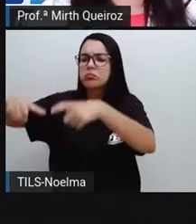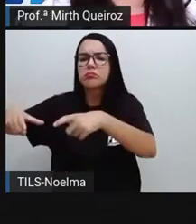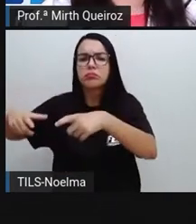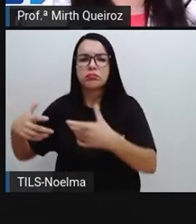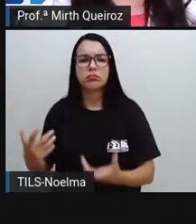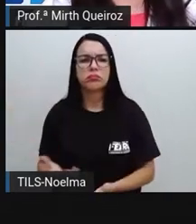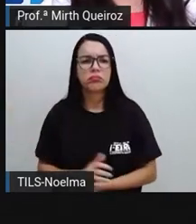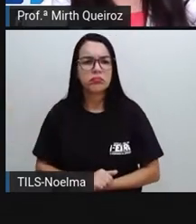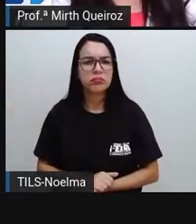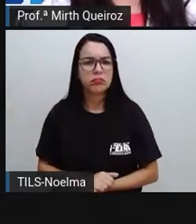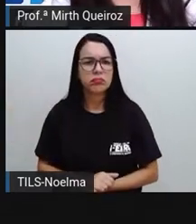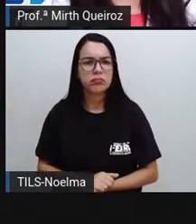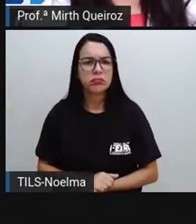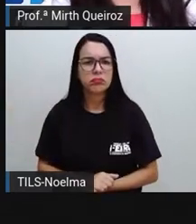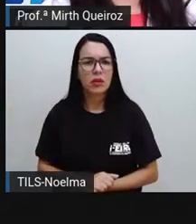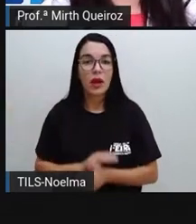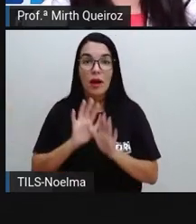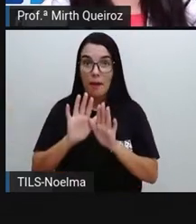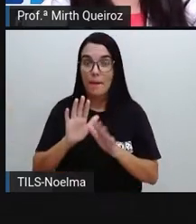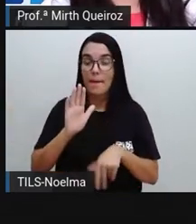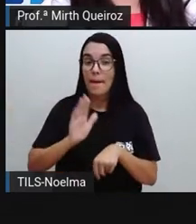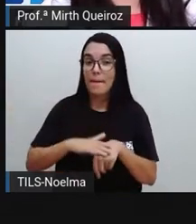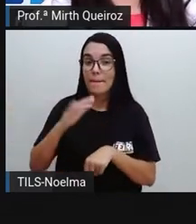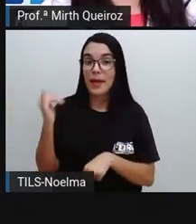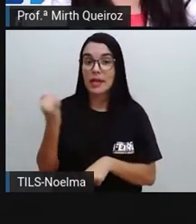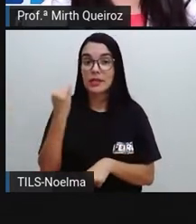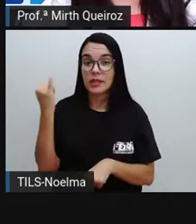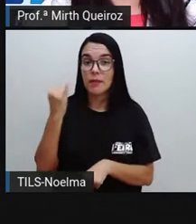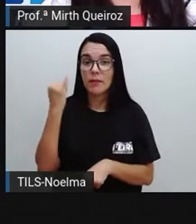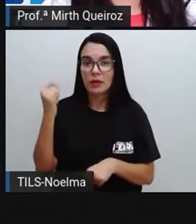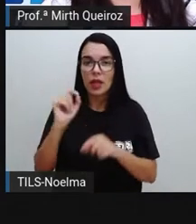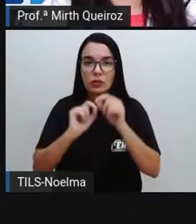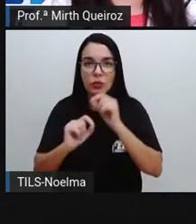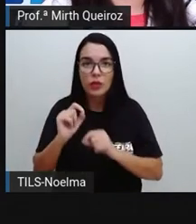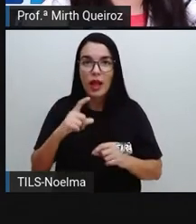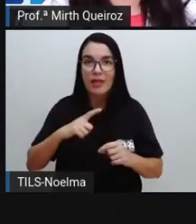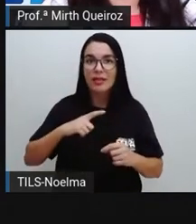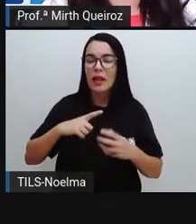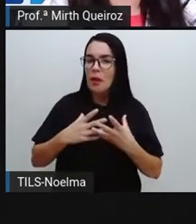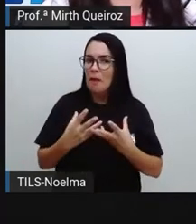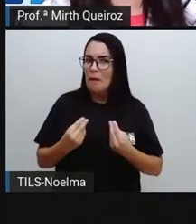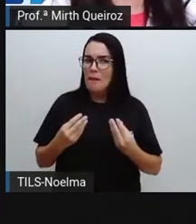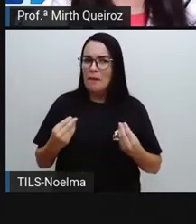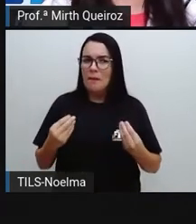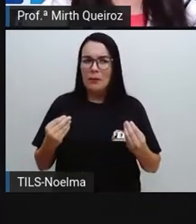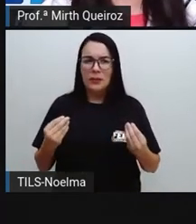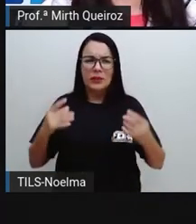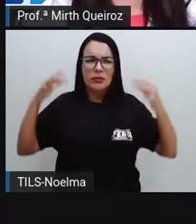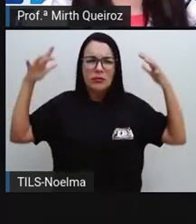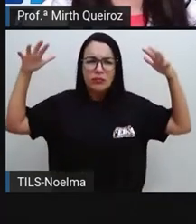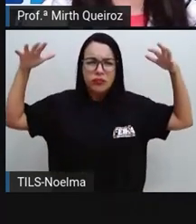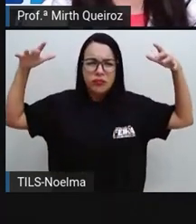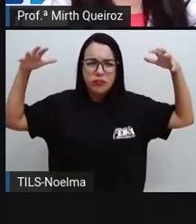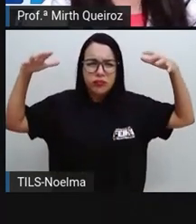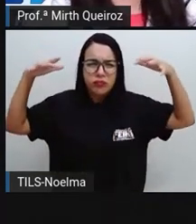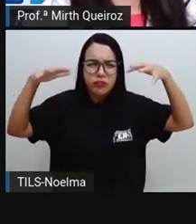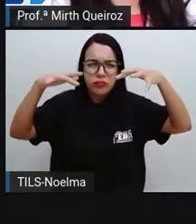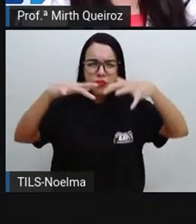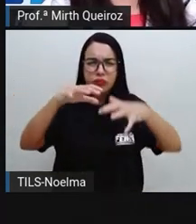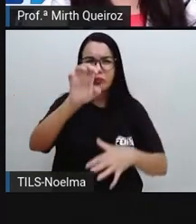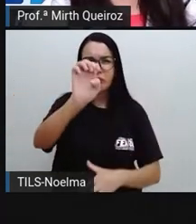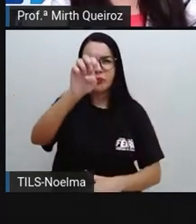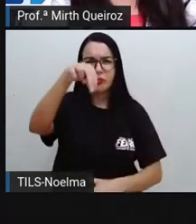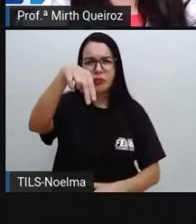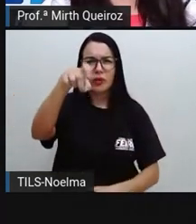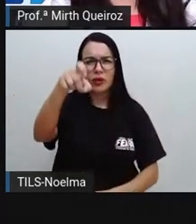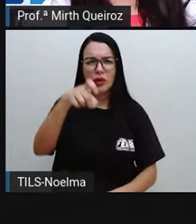sites? O mais importante é que a densidade de enxofre e detritos teria sido menor, o que teria